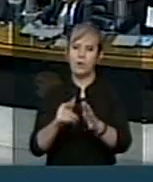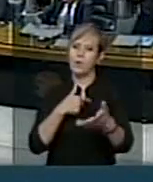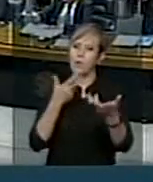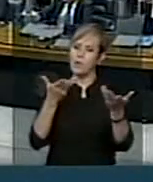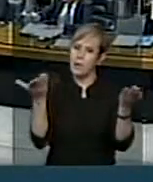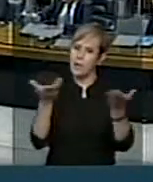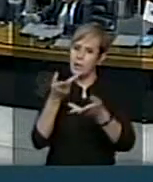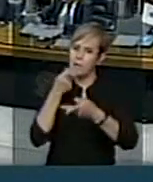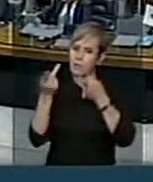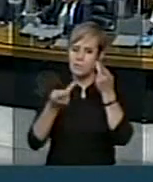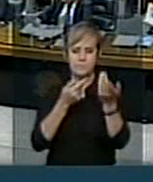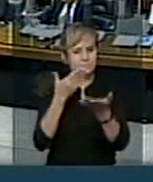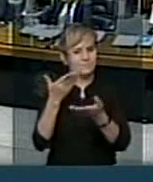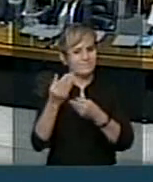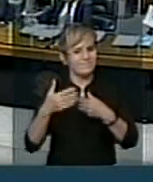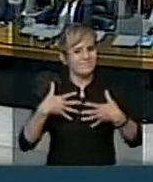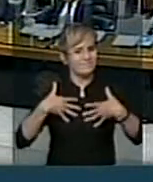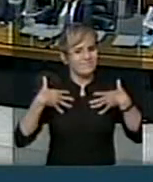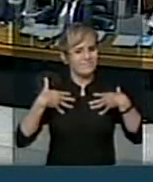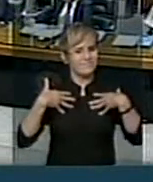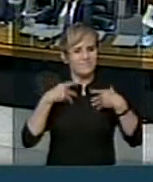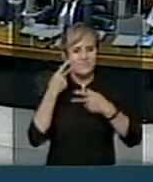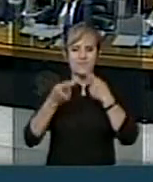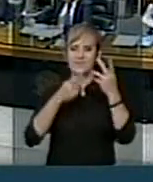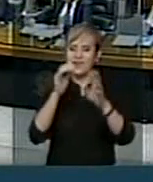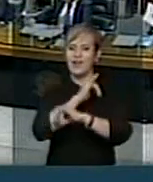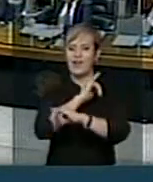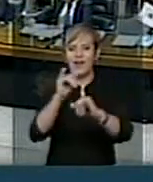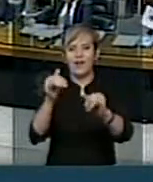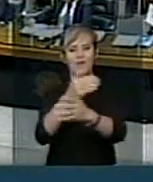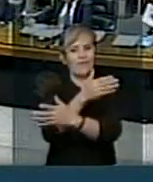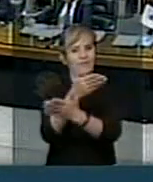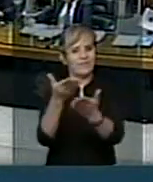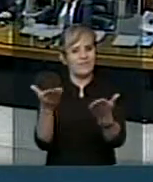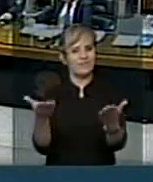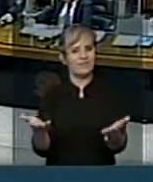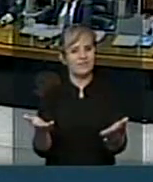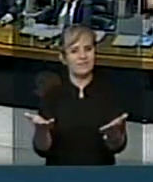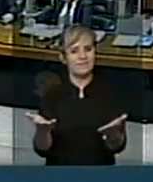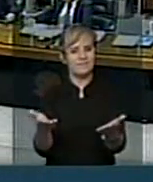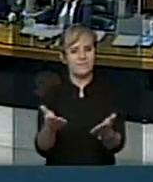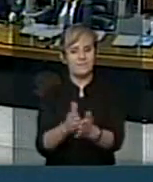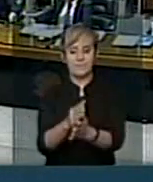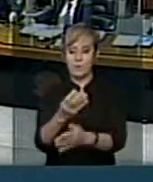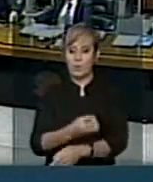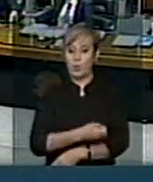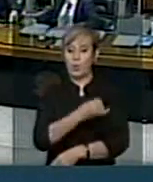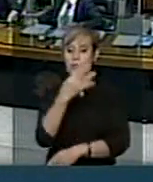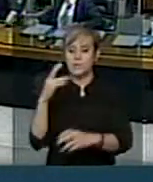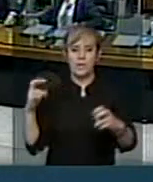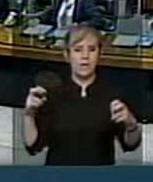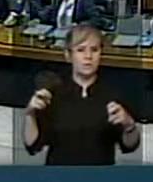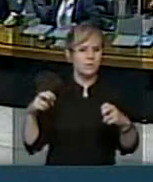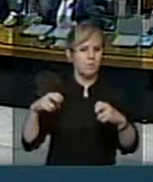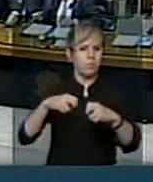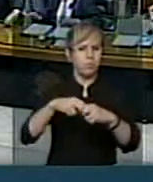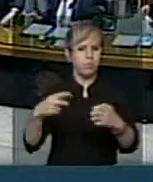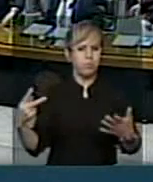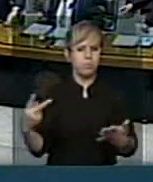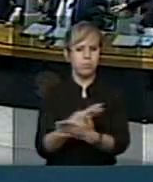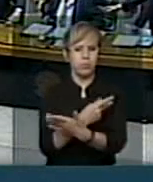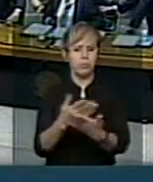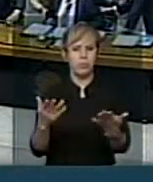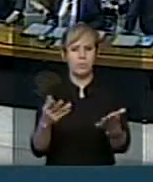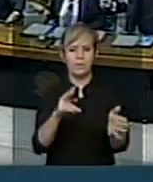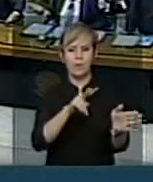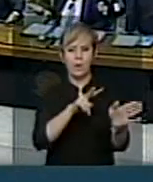no meu pronunciamento, com satisfação registrar que o número de acidentes da